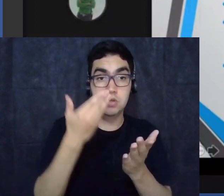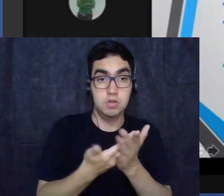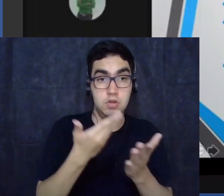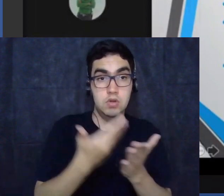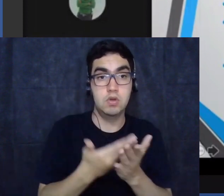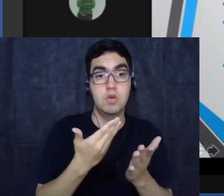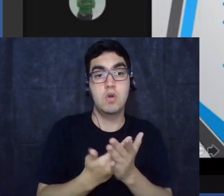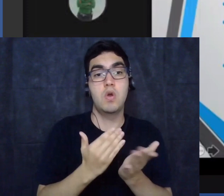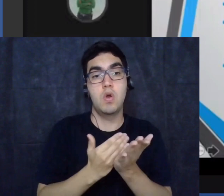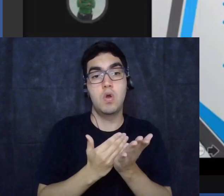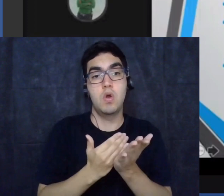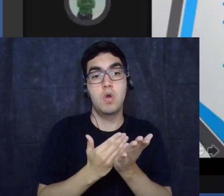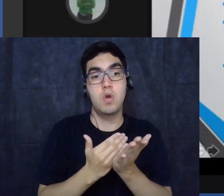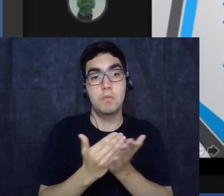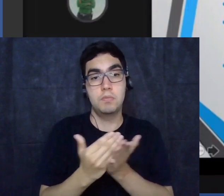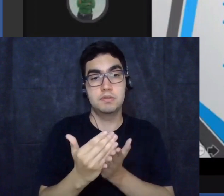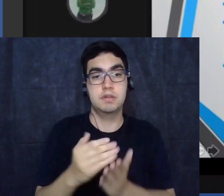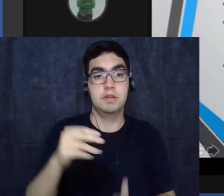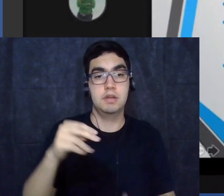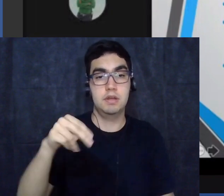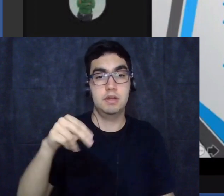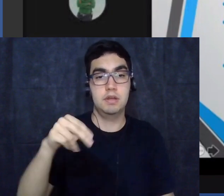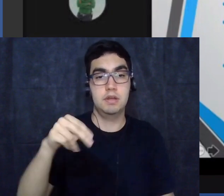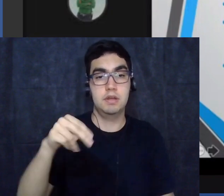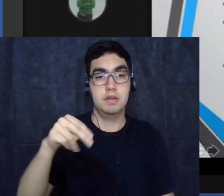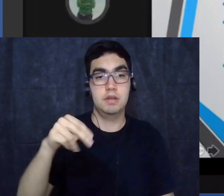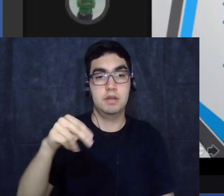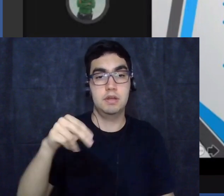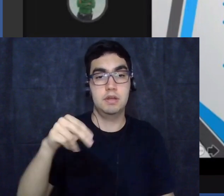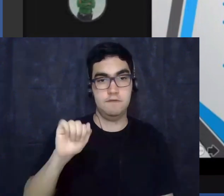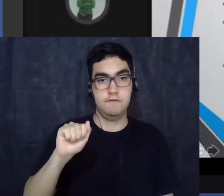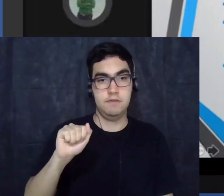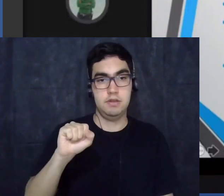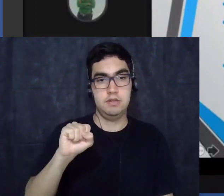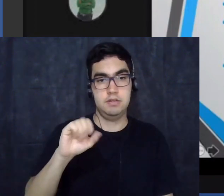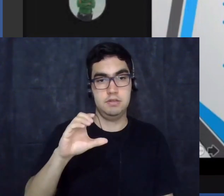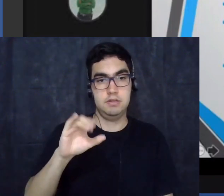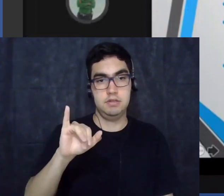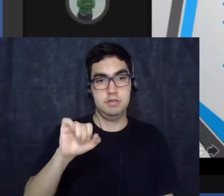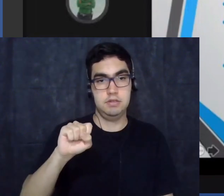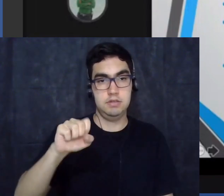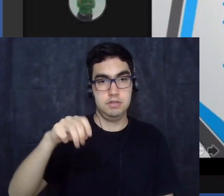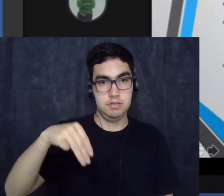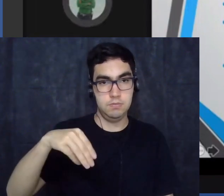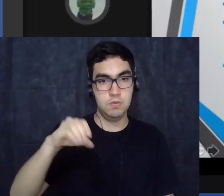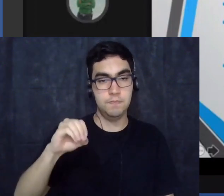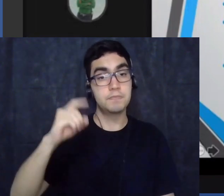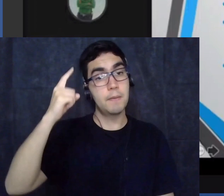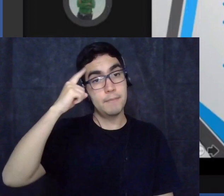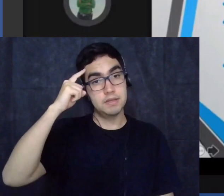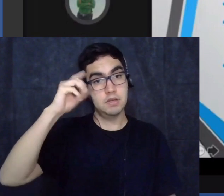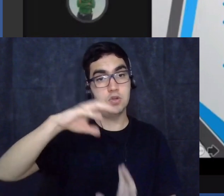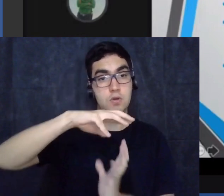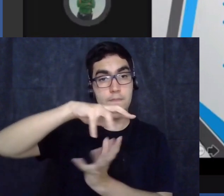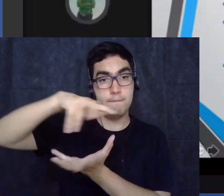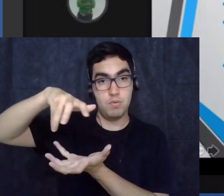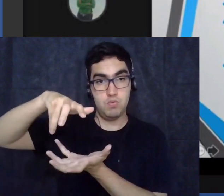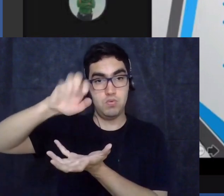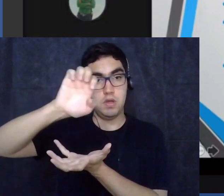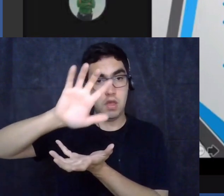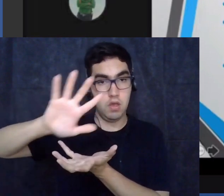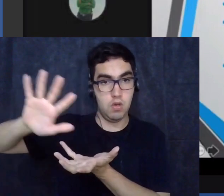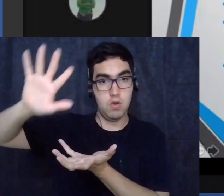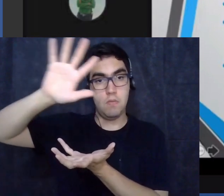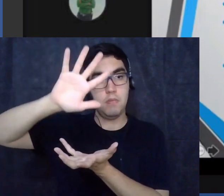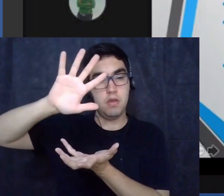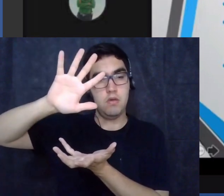Guerra, é pensar que o mundo, esse mundo europeu, também o mundo ocidental, melhor dizendo,